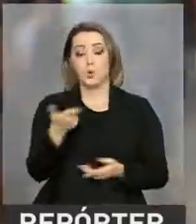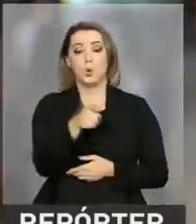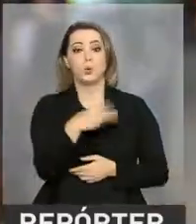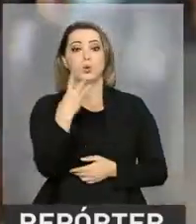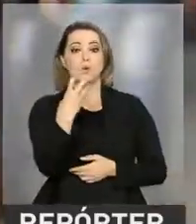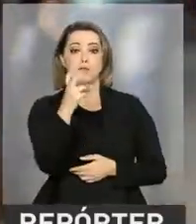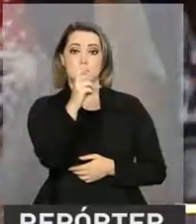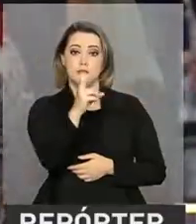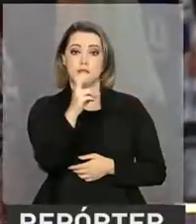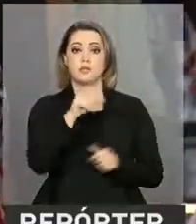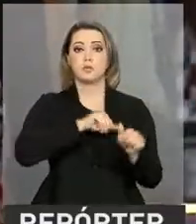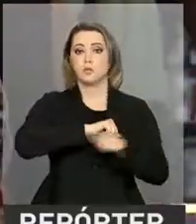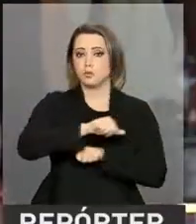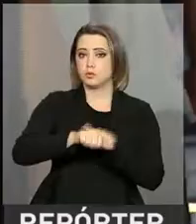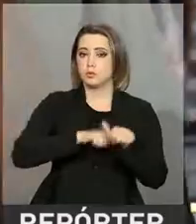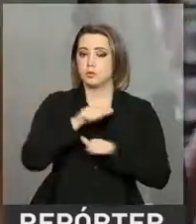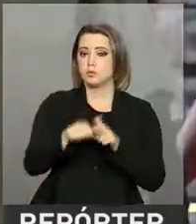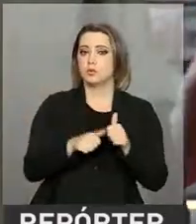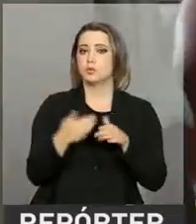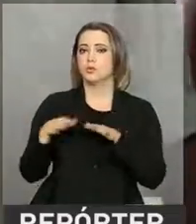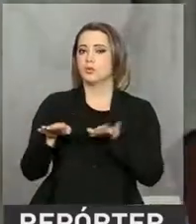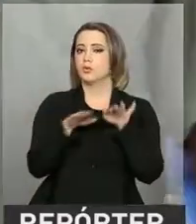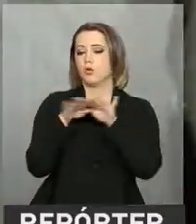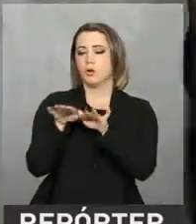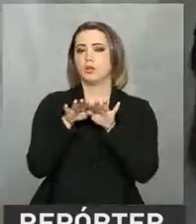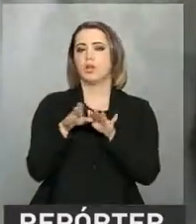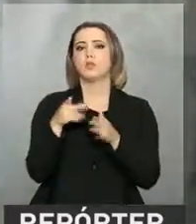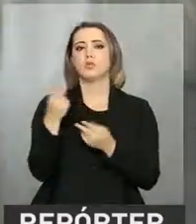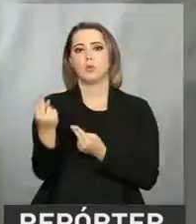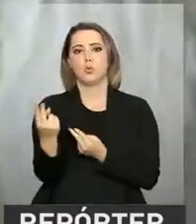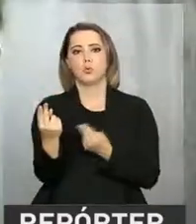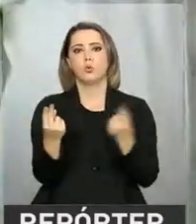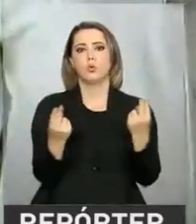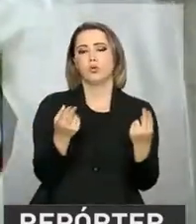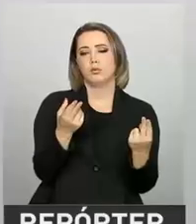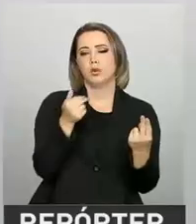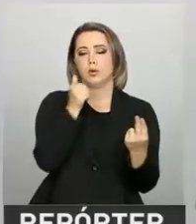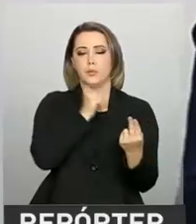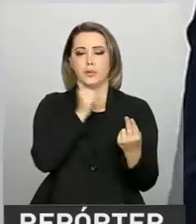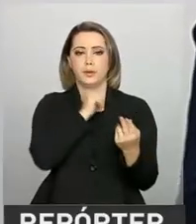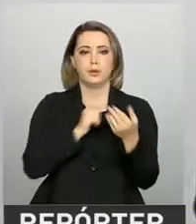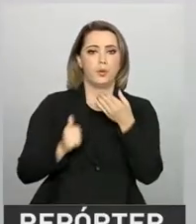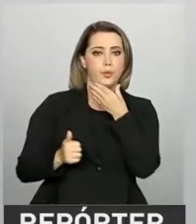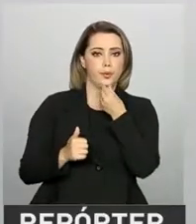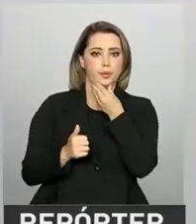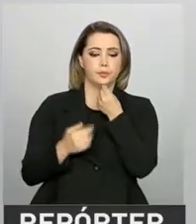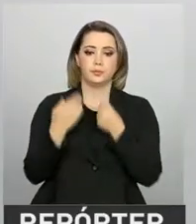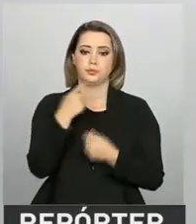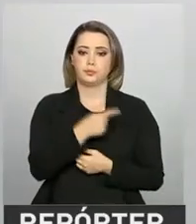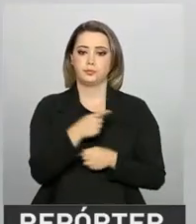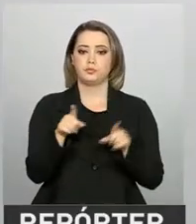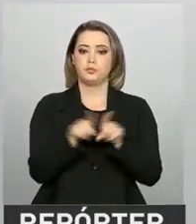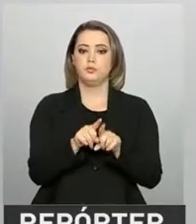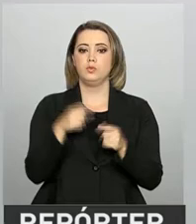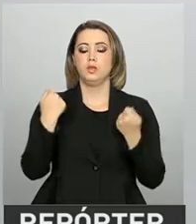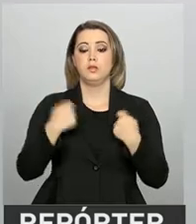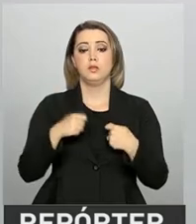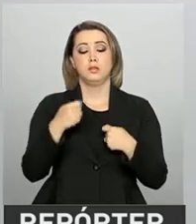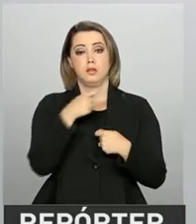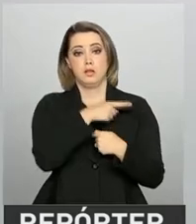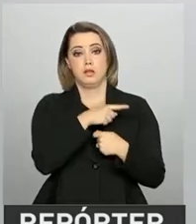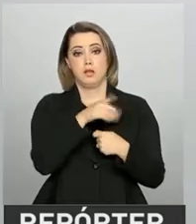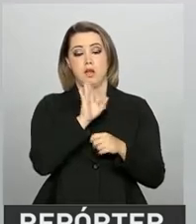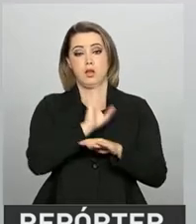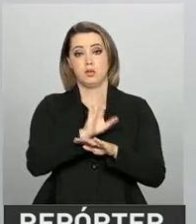reformulando suas regras e caminhando para uma igualdade entre os gêneros na hora da aposentadoria. A assessora da Casa Civil defende que a manutenção dessa